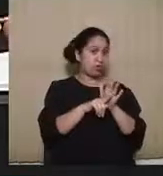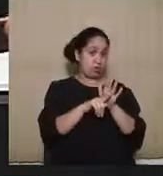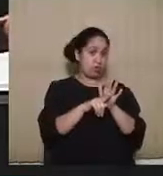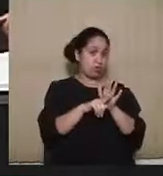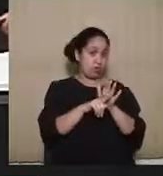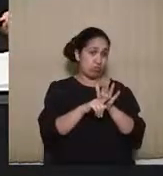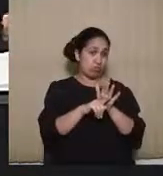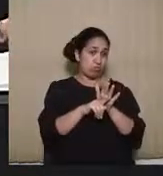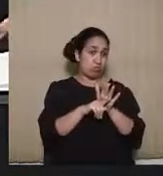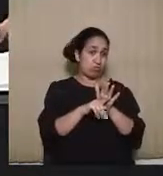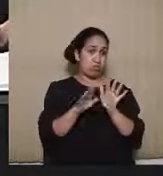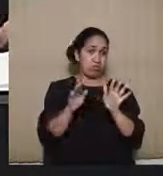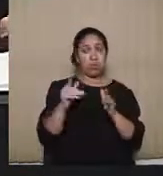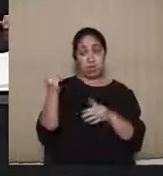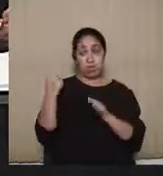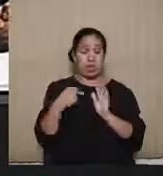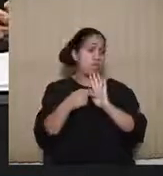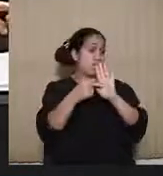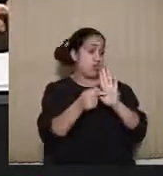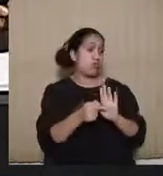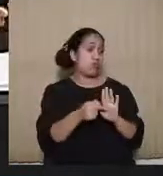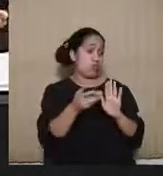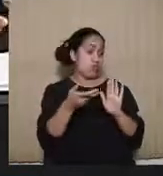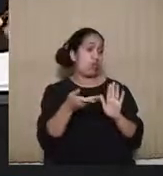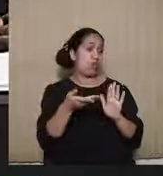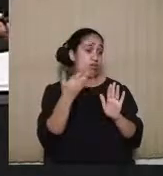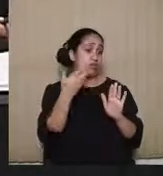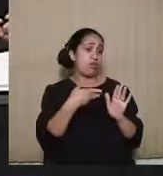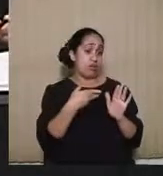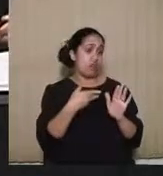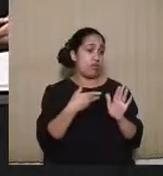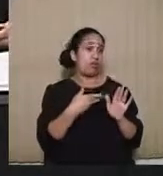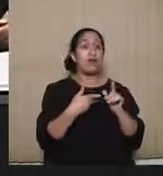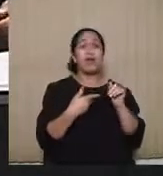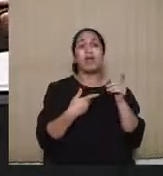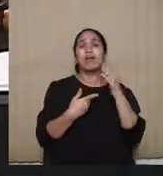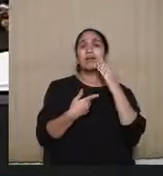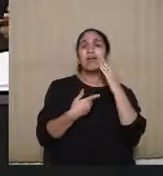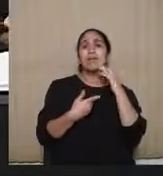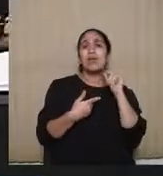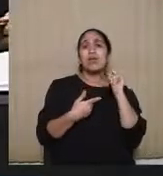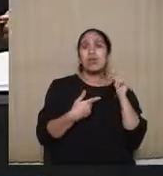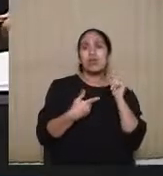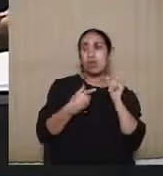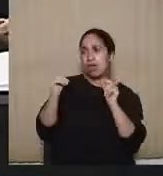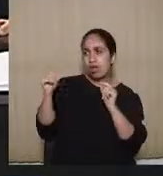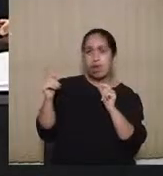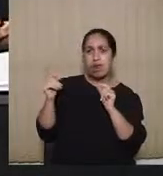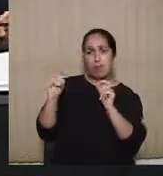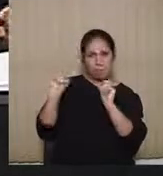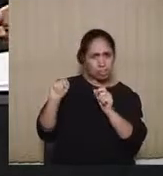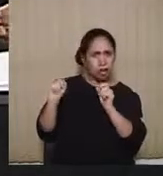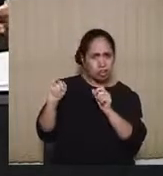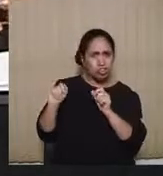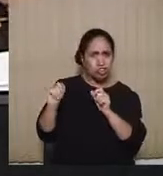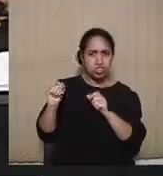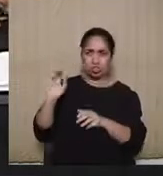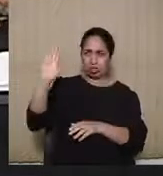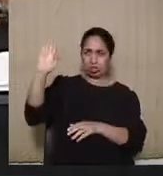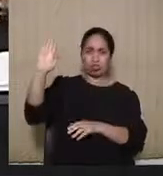registro de candidatura, pessoa deve ter apresentado o seu registro, e daí então a pessoa quer saber se ela estaria inelegível, que seria,